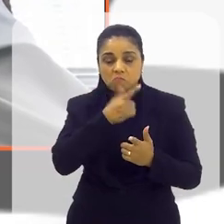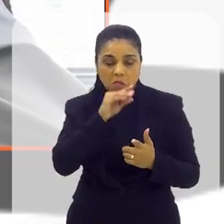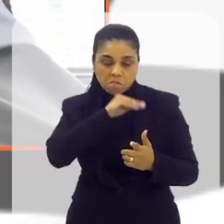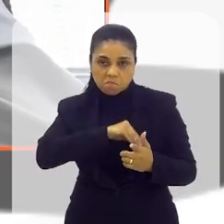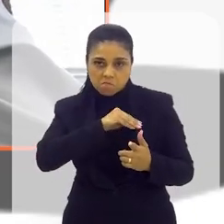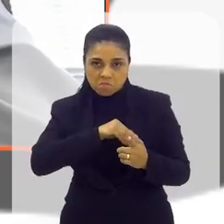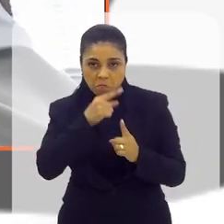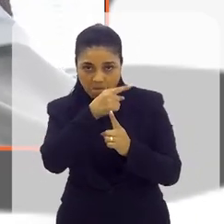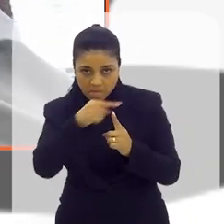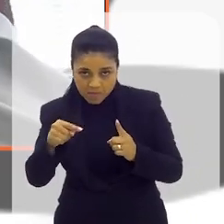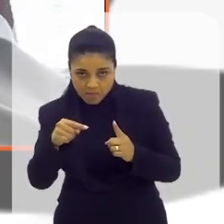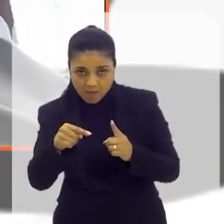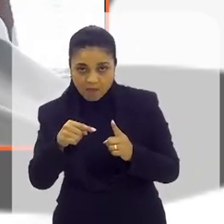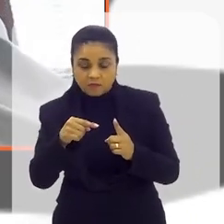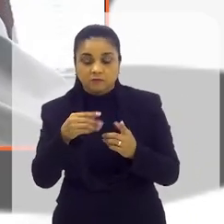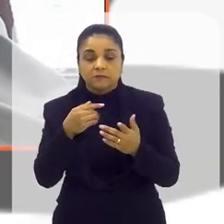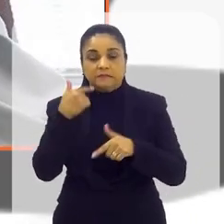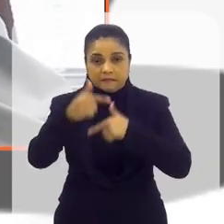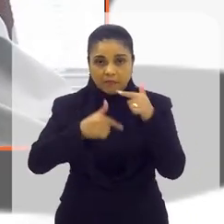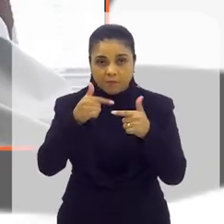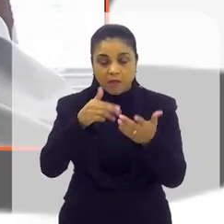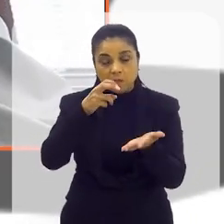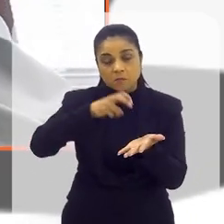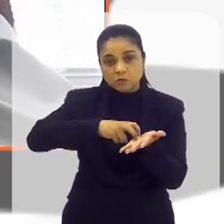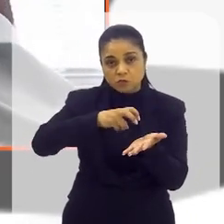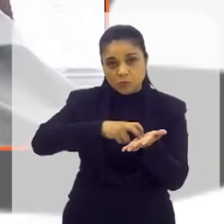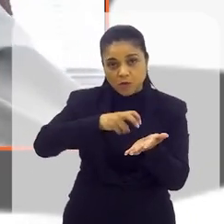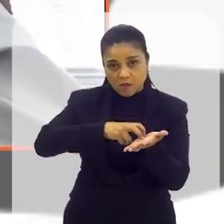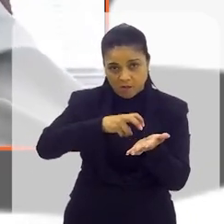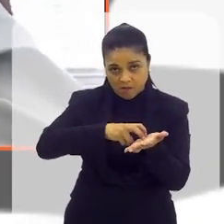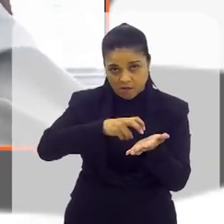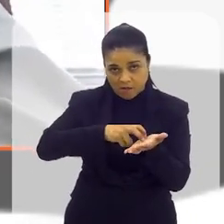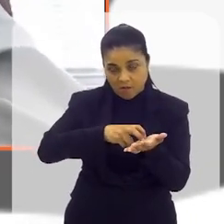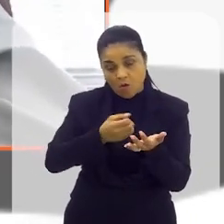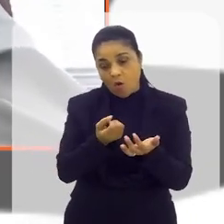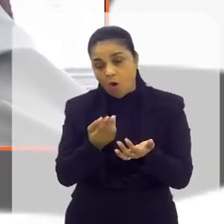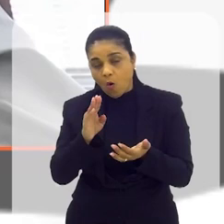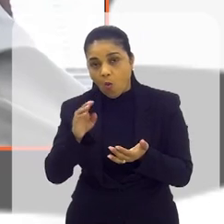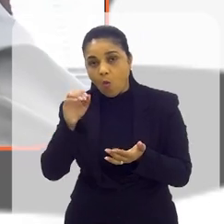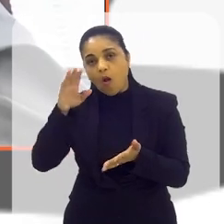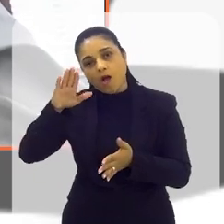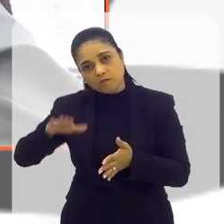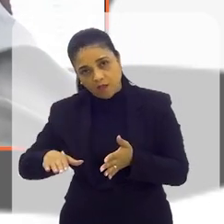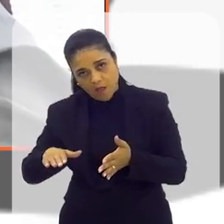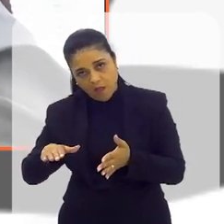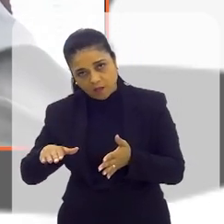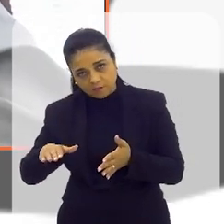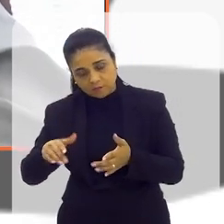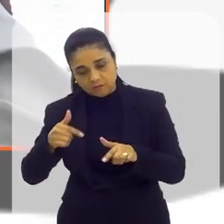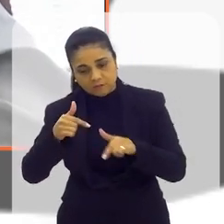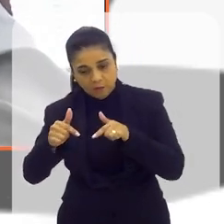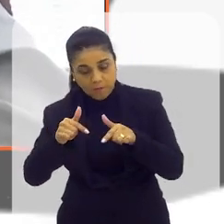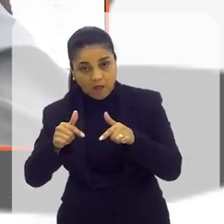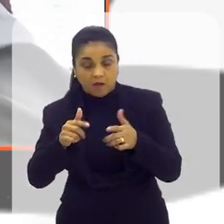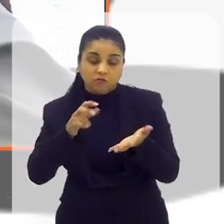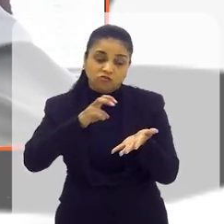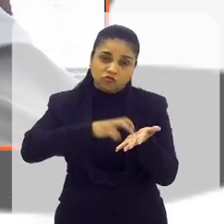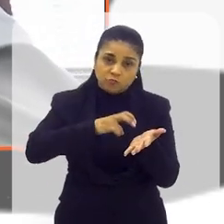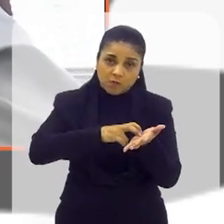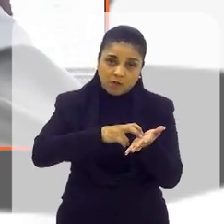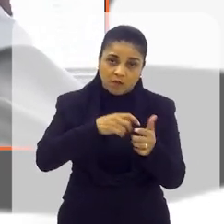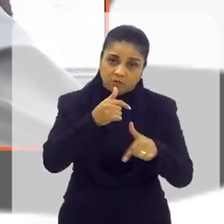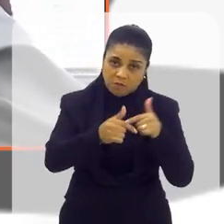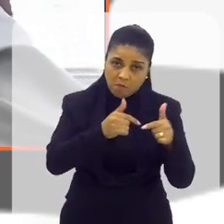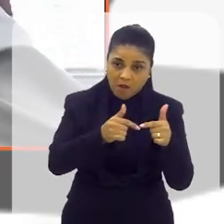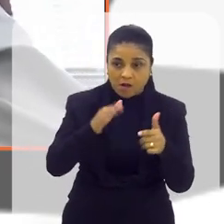meio salário mínimo para trabalhar meio período no contraturno da escola. E